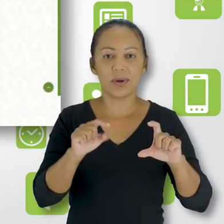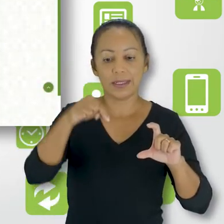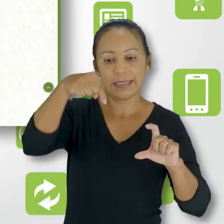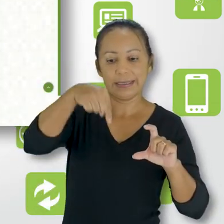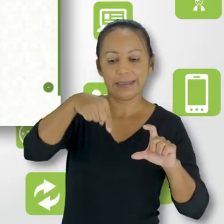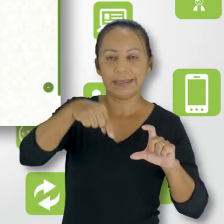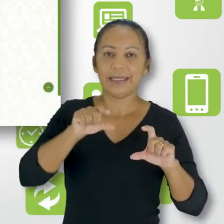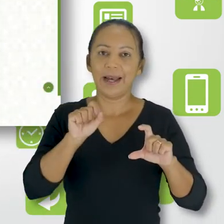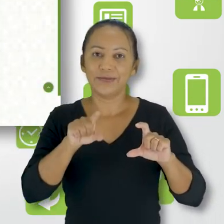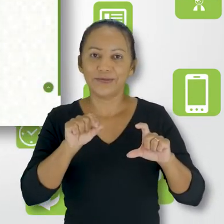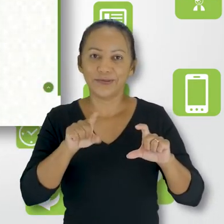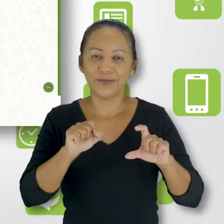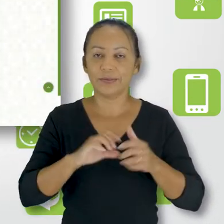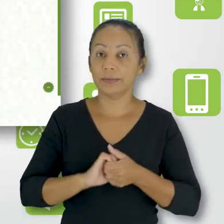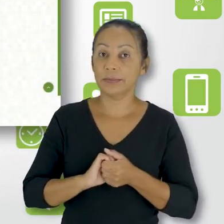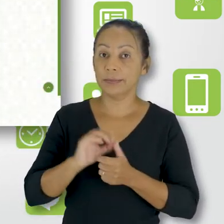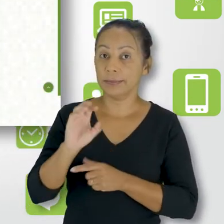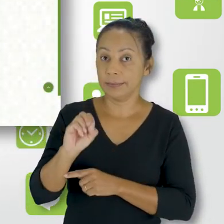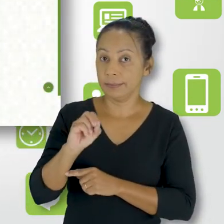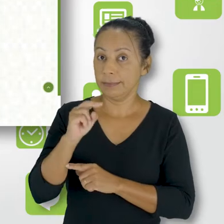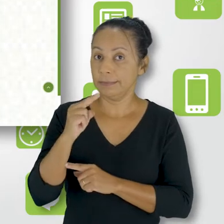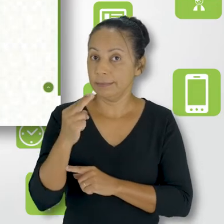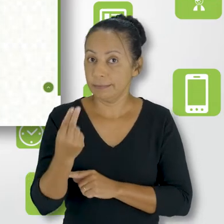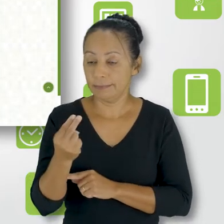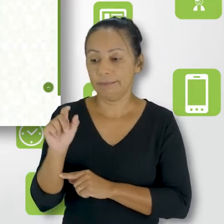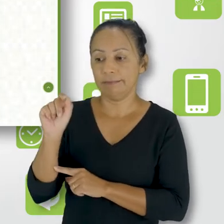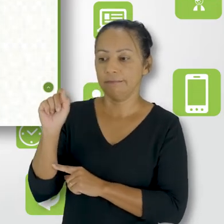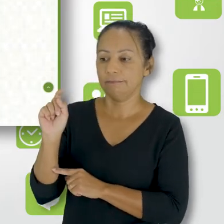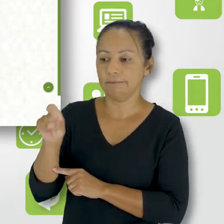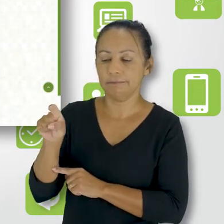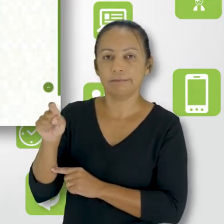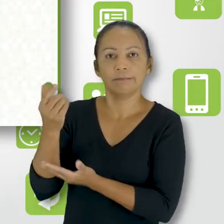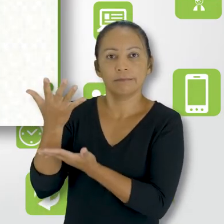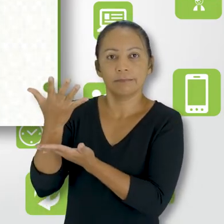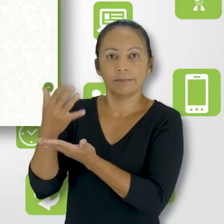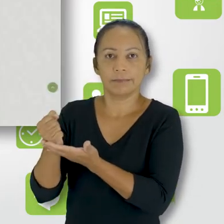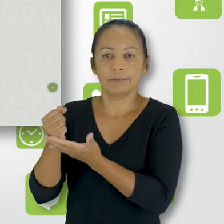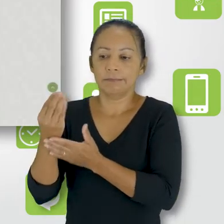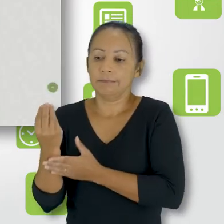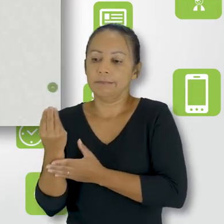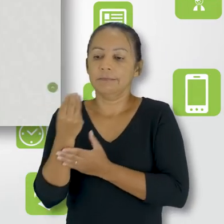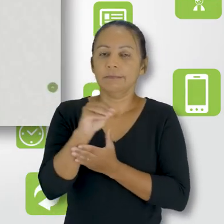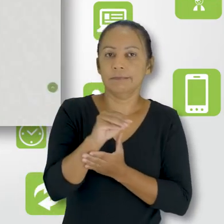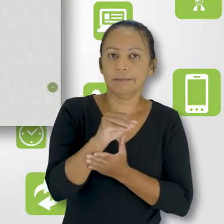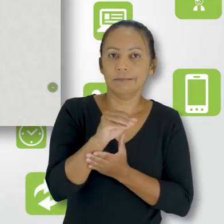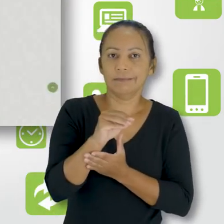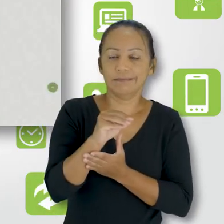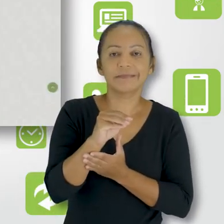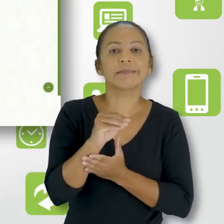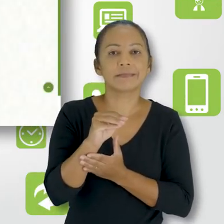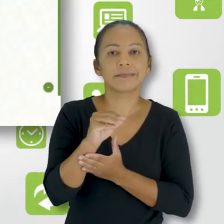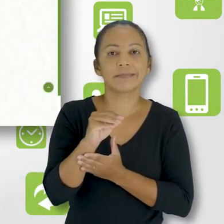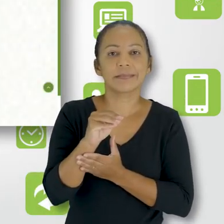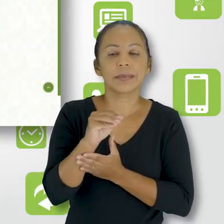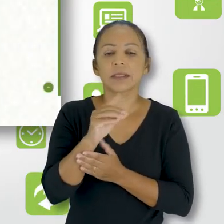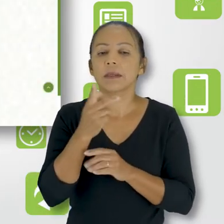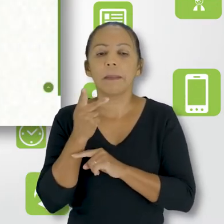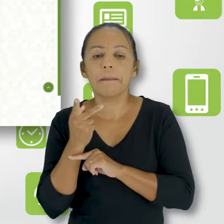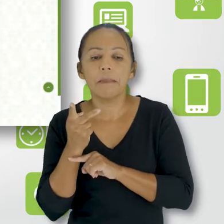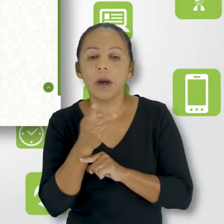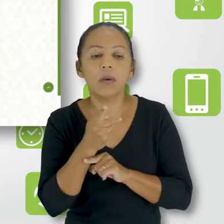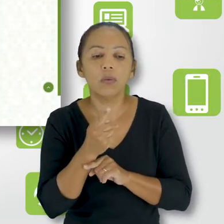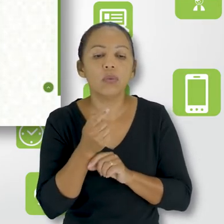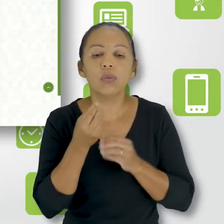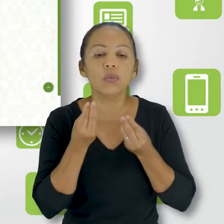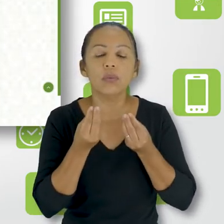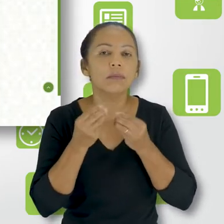arrasta para onde está essa seta azul, ou você clica para fazer o upload aqui e envia o arquivo, tá certo?